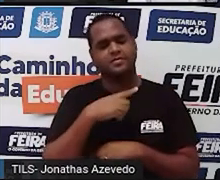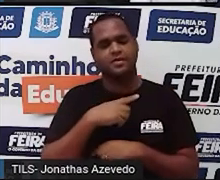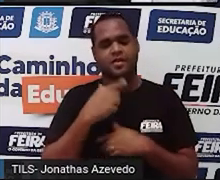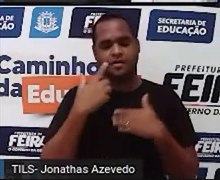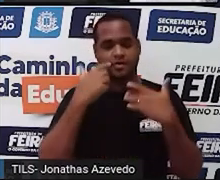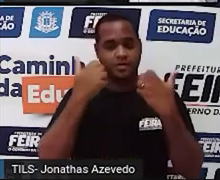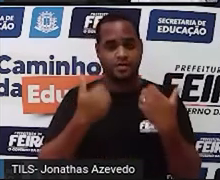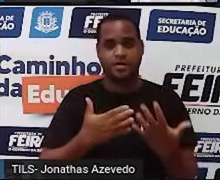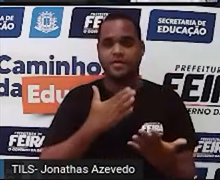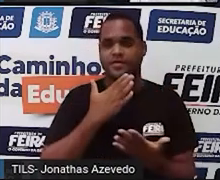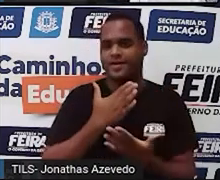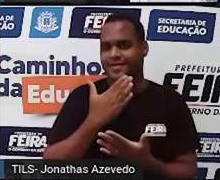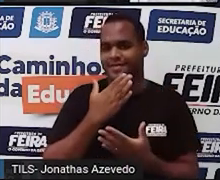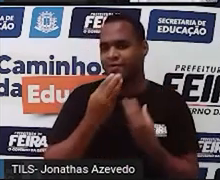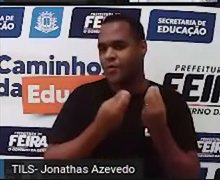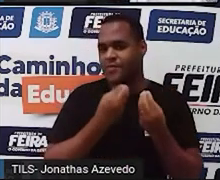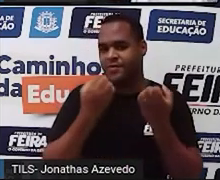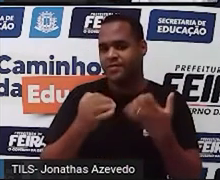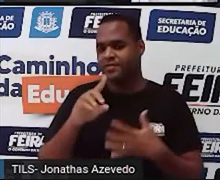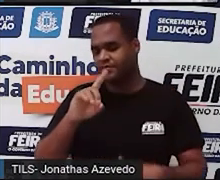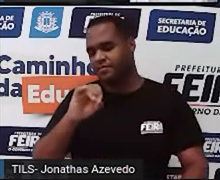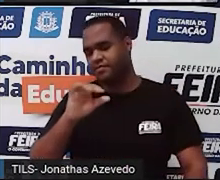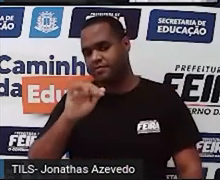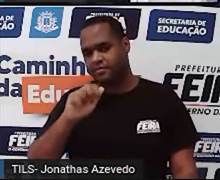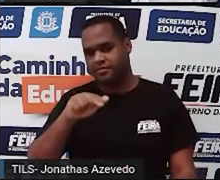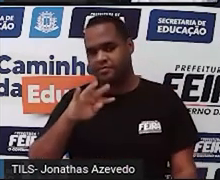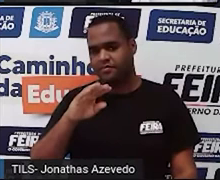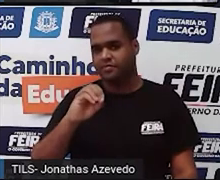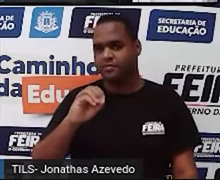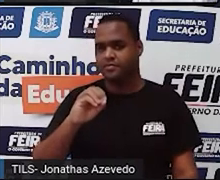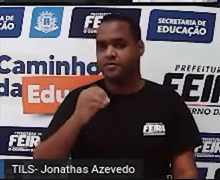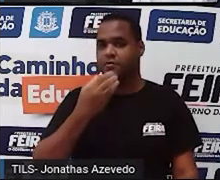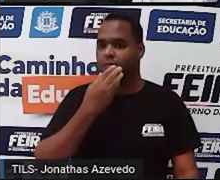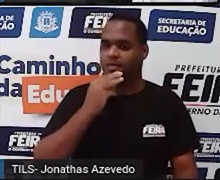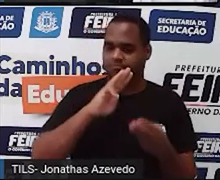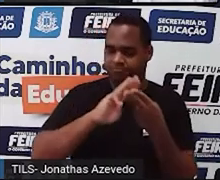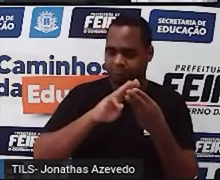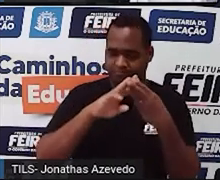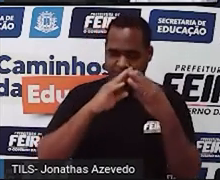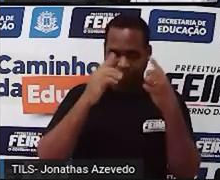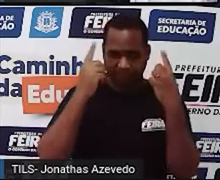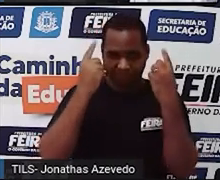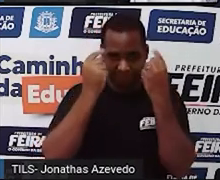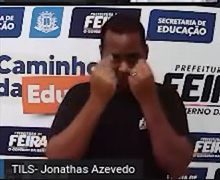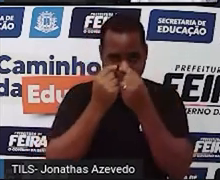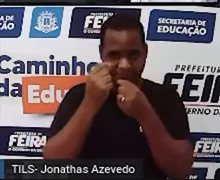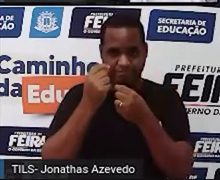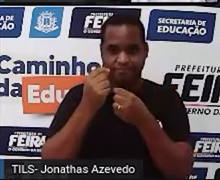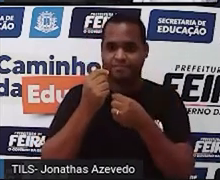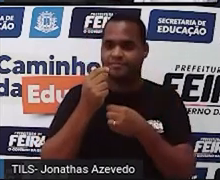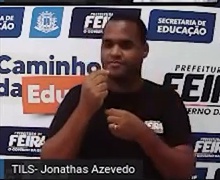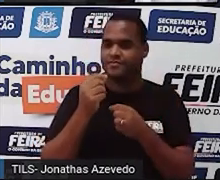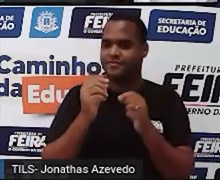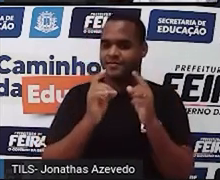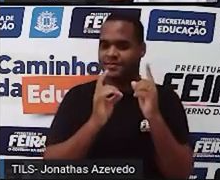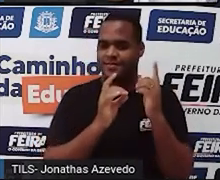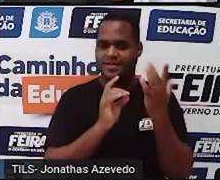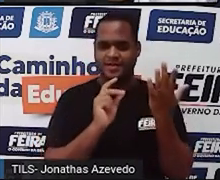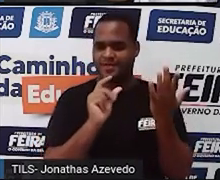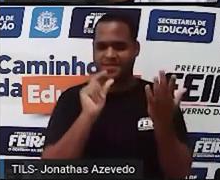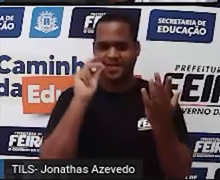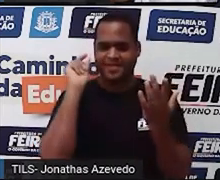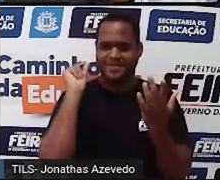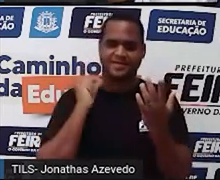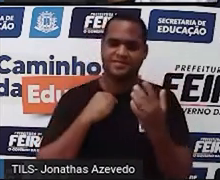pouquinho mais, né? Sobre Diofanto. Ele foi um matemático grego do século III, né? Isso já tem